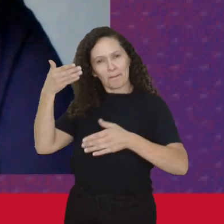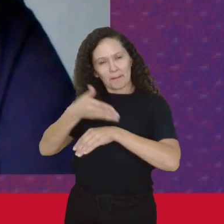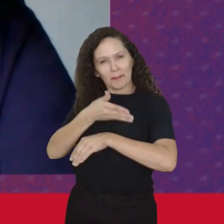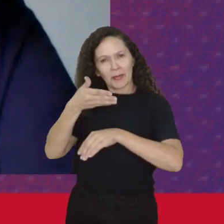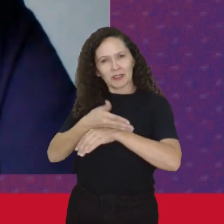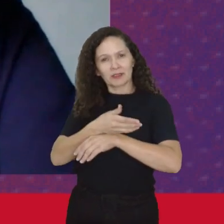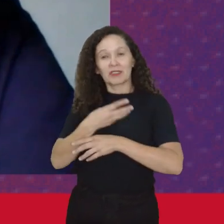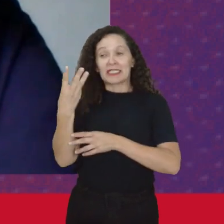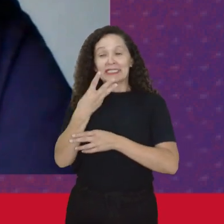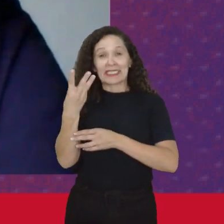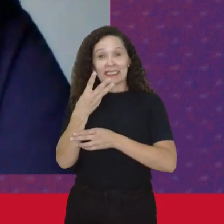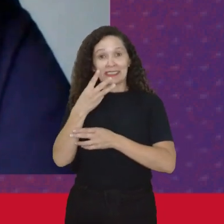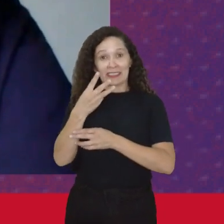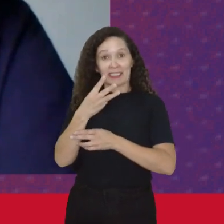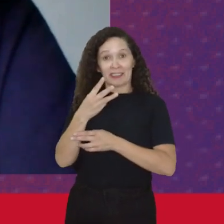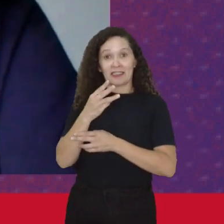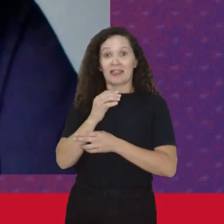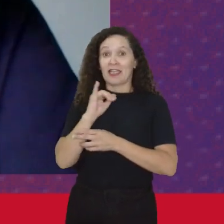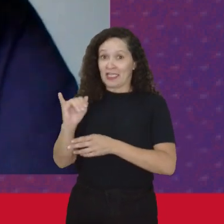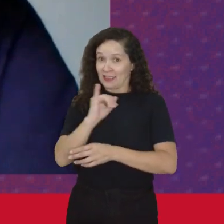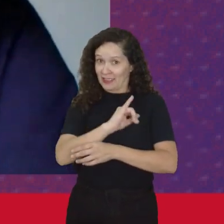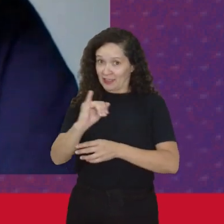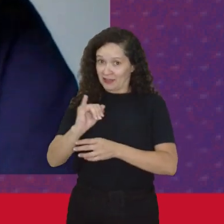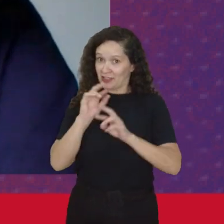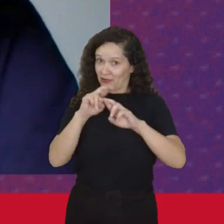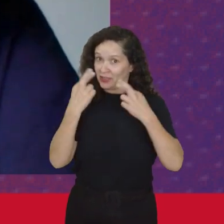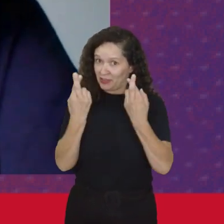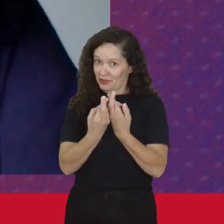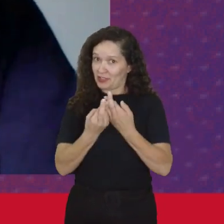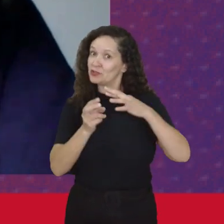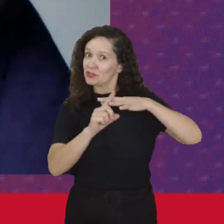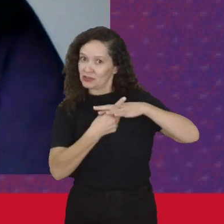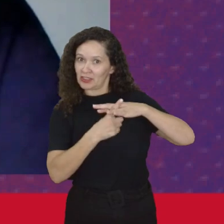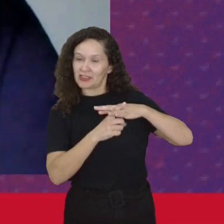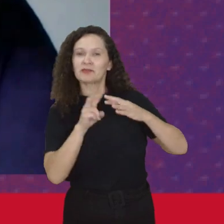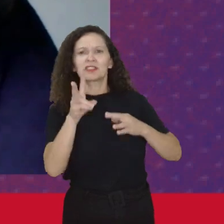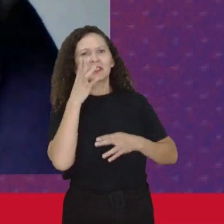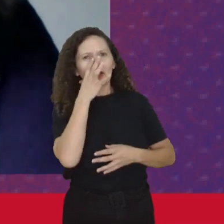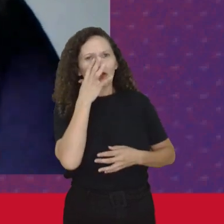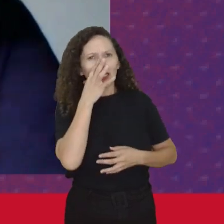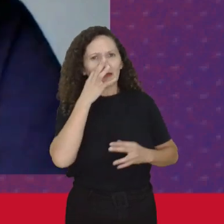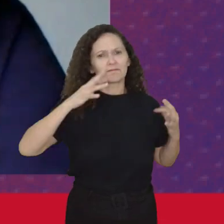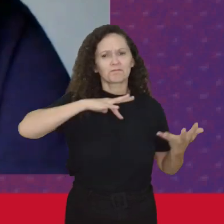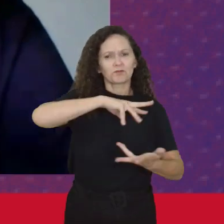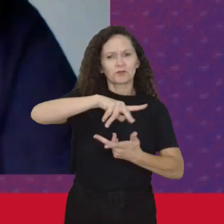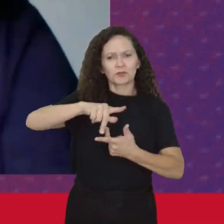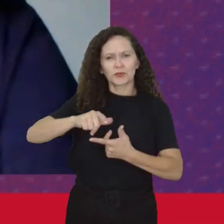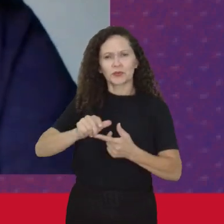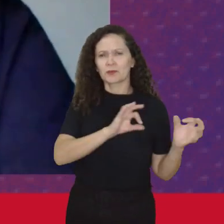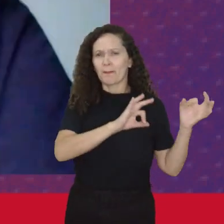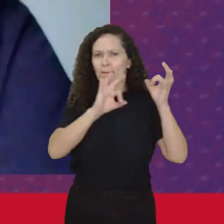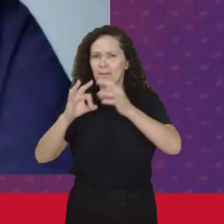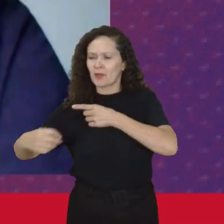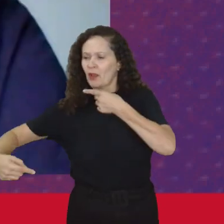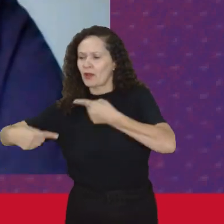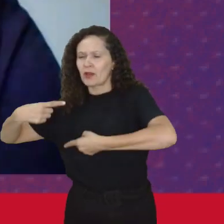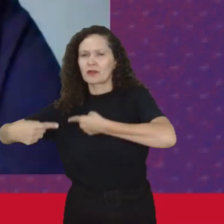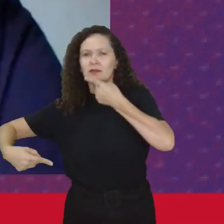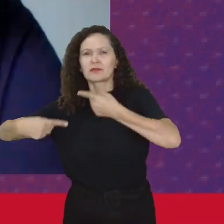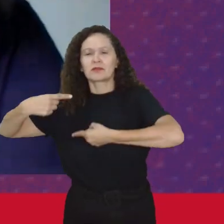Da terceira Internacional E Se vocês Olharem Muitas partes Do mundo O debate